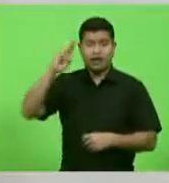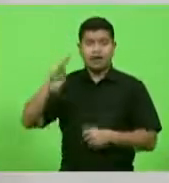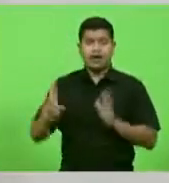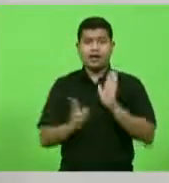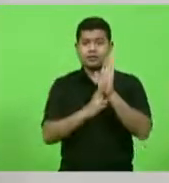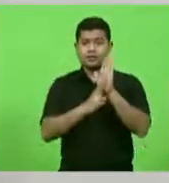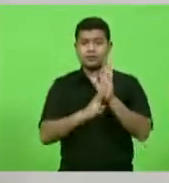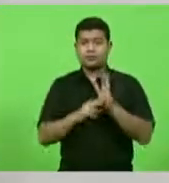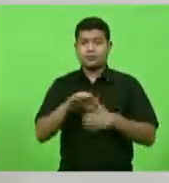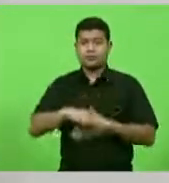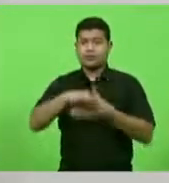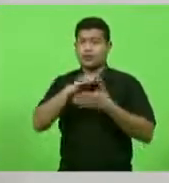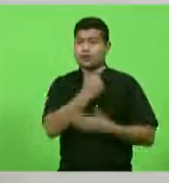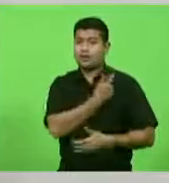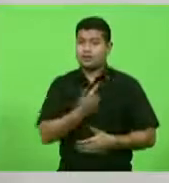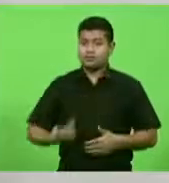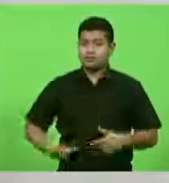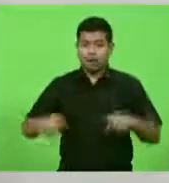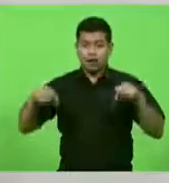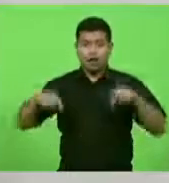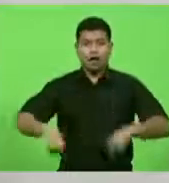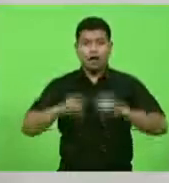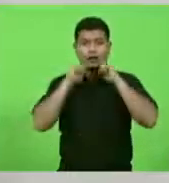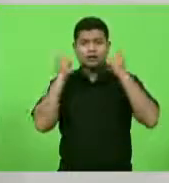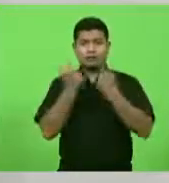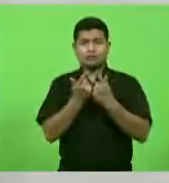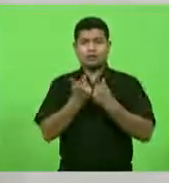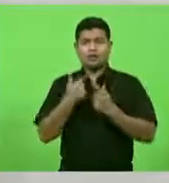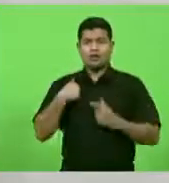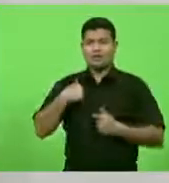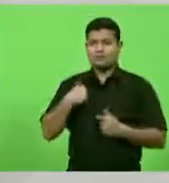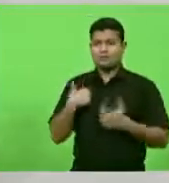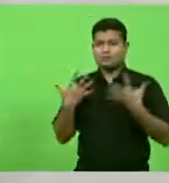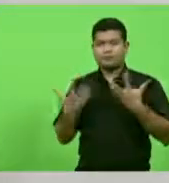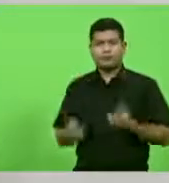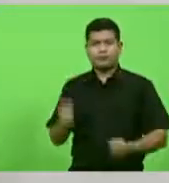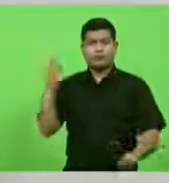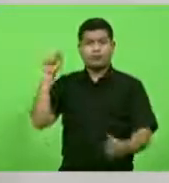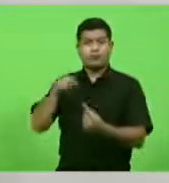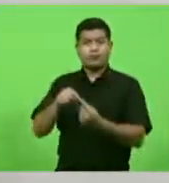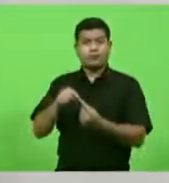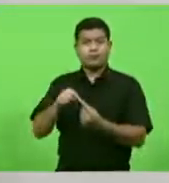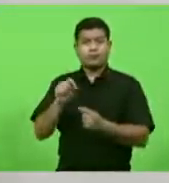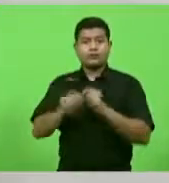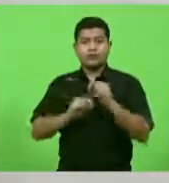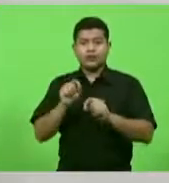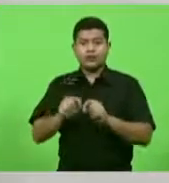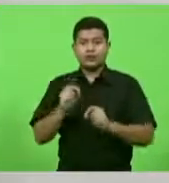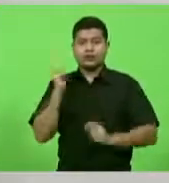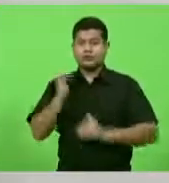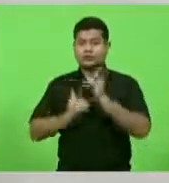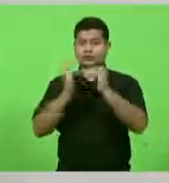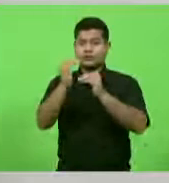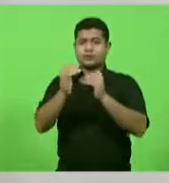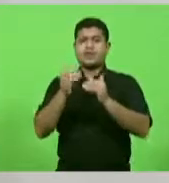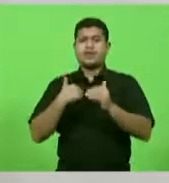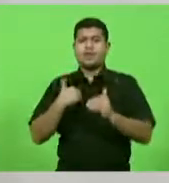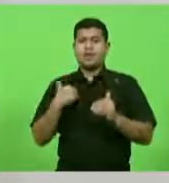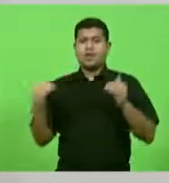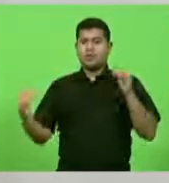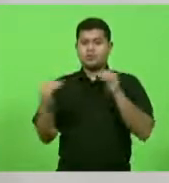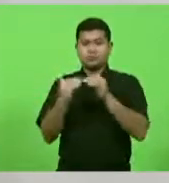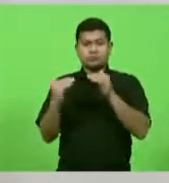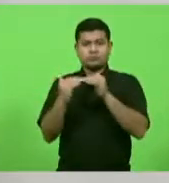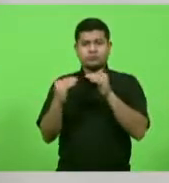liderança do governo, vim com a missão de construir um processo de reconciliação